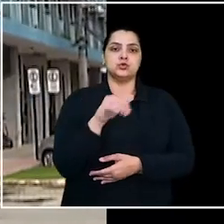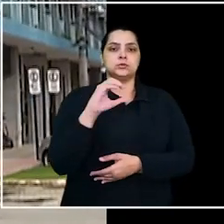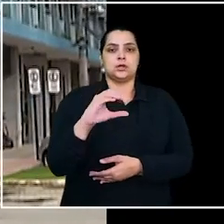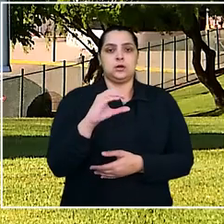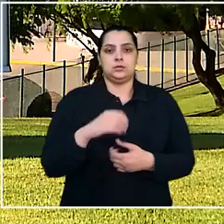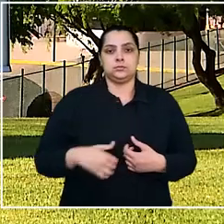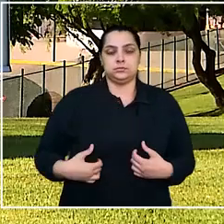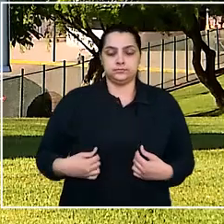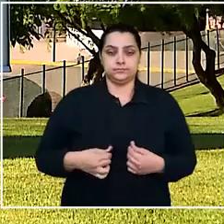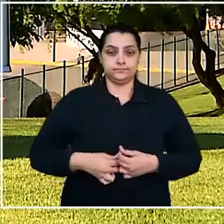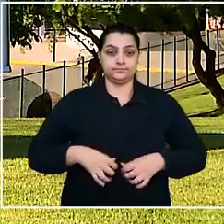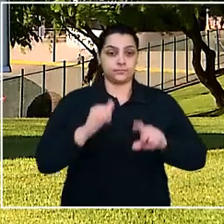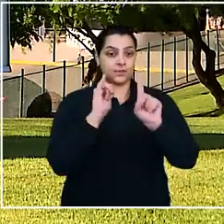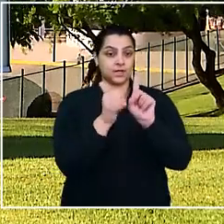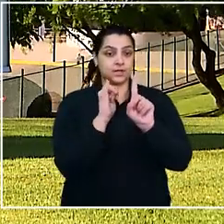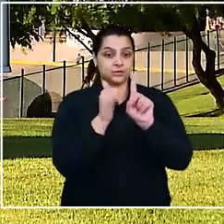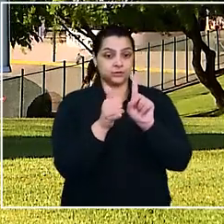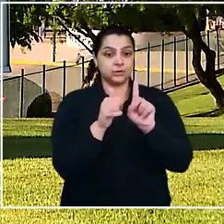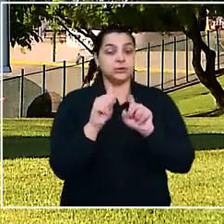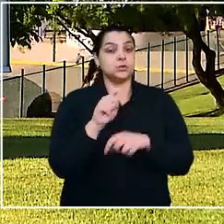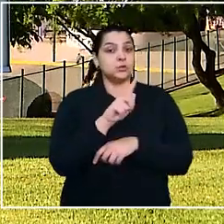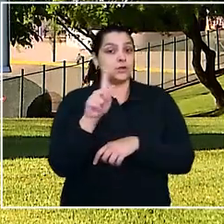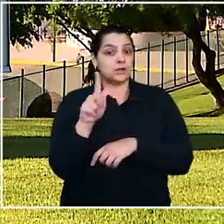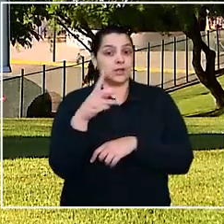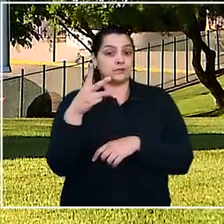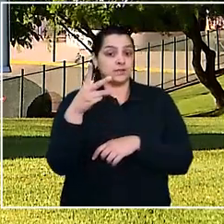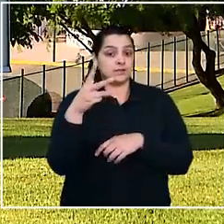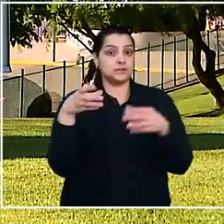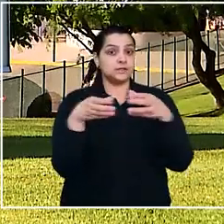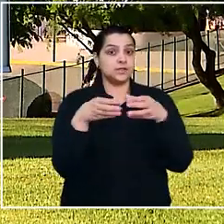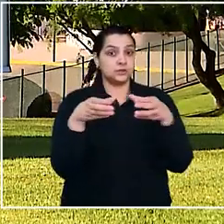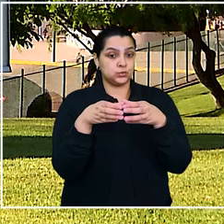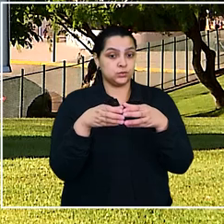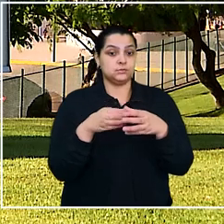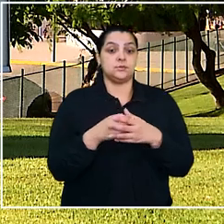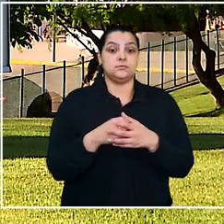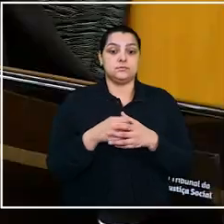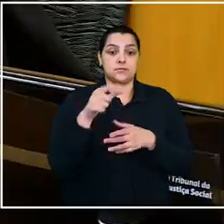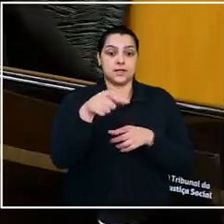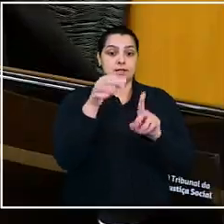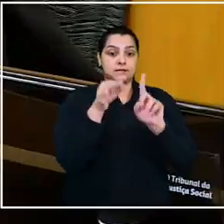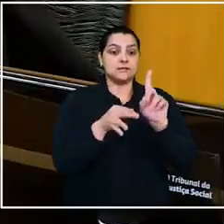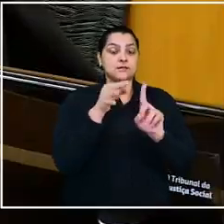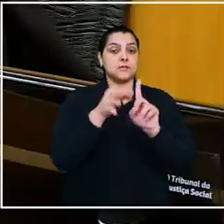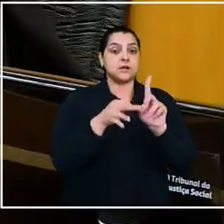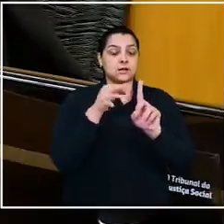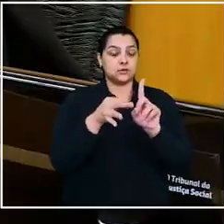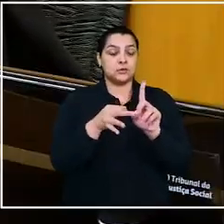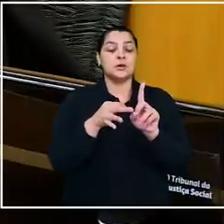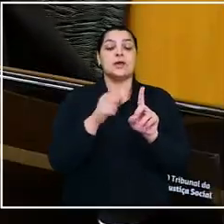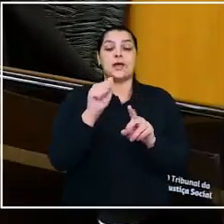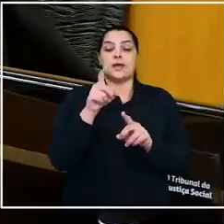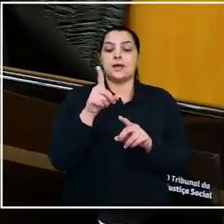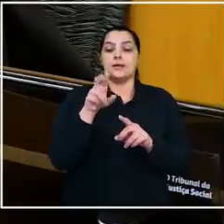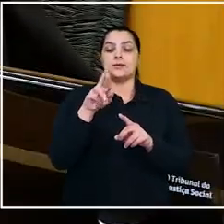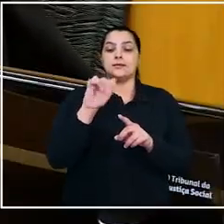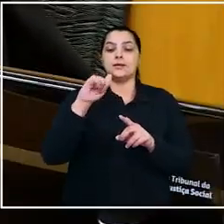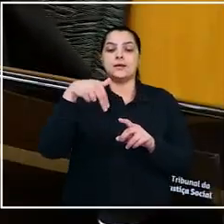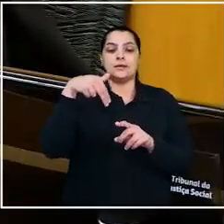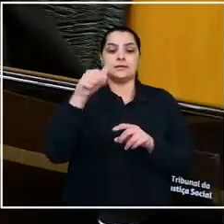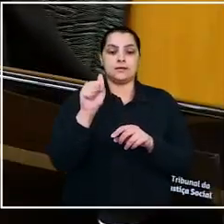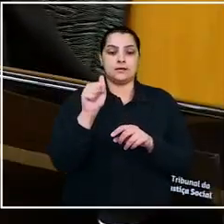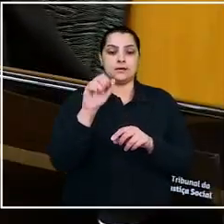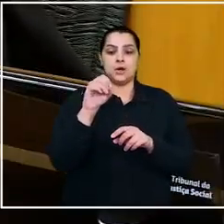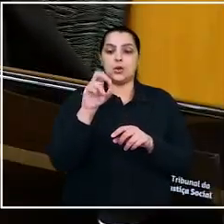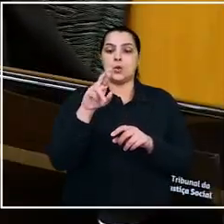justa causa. A relatora do agravo do motorista na terceira turma do TST foi a desembargadora convocada Adriana de